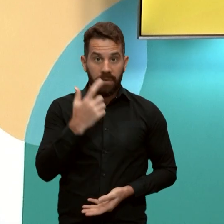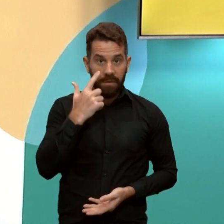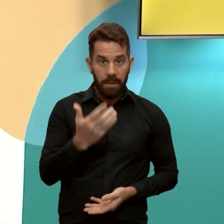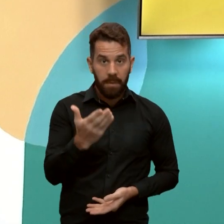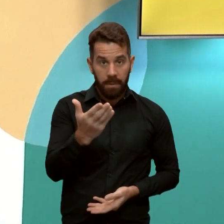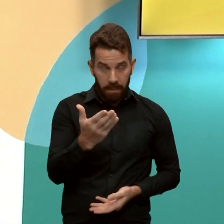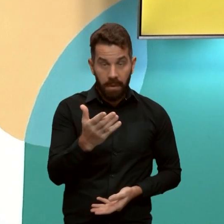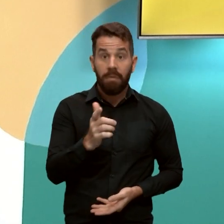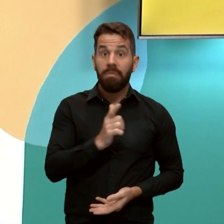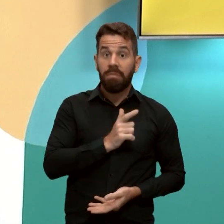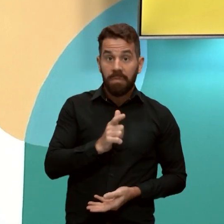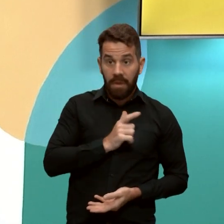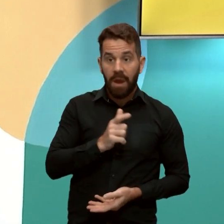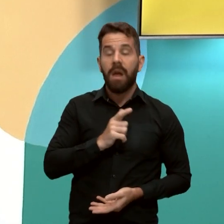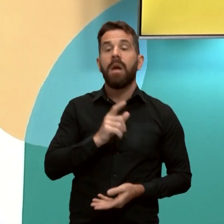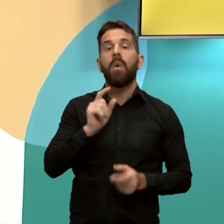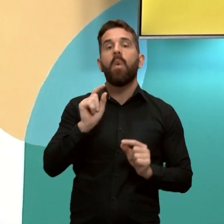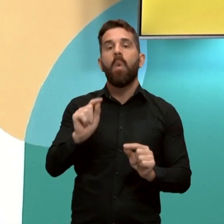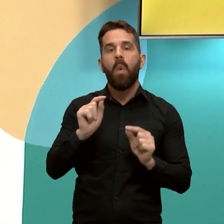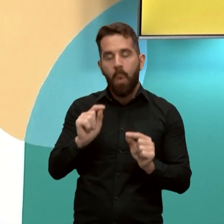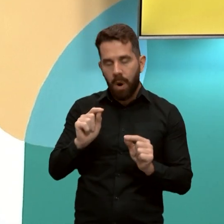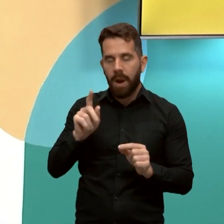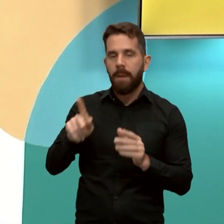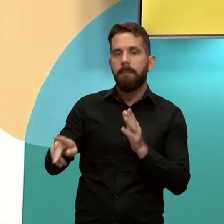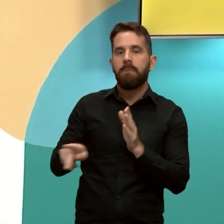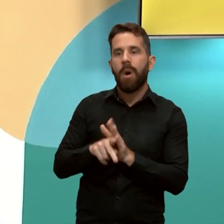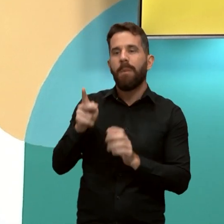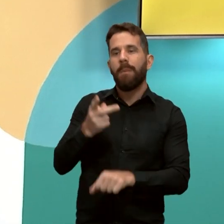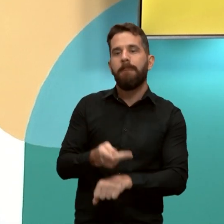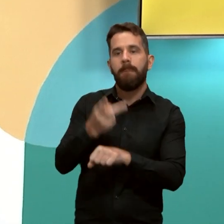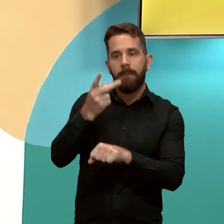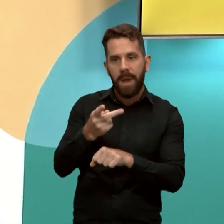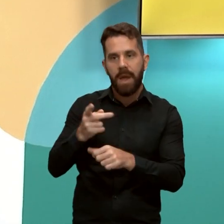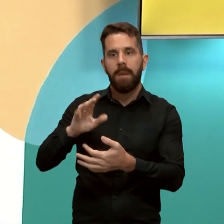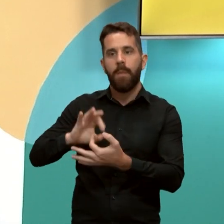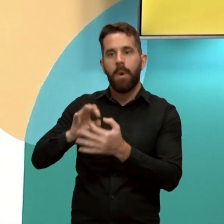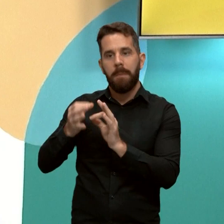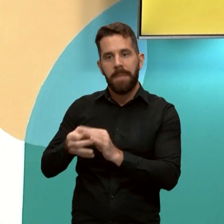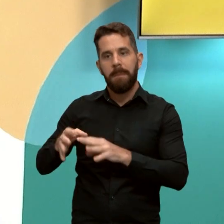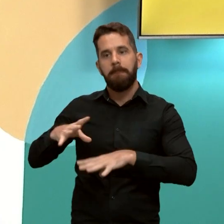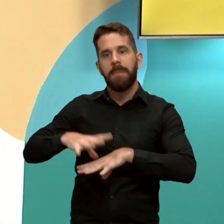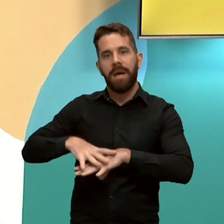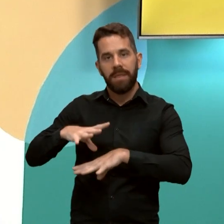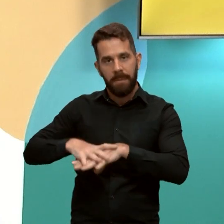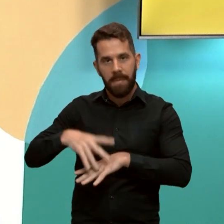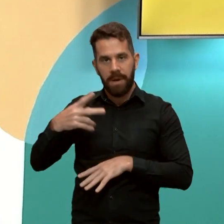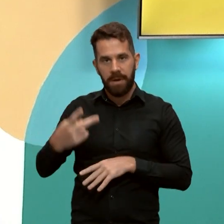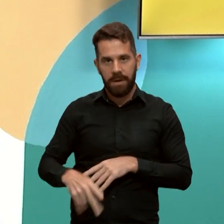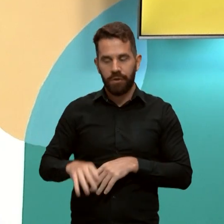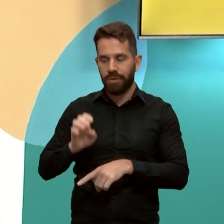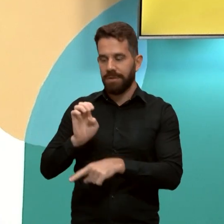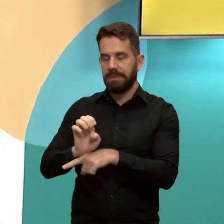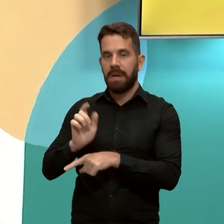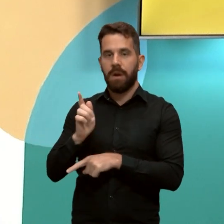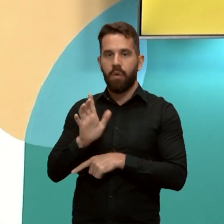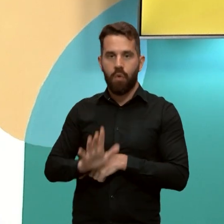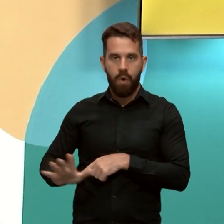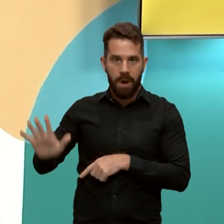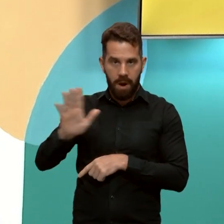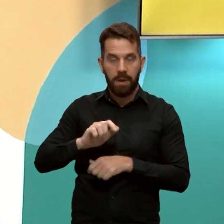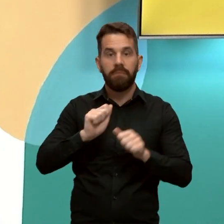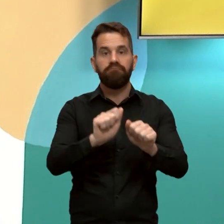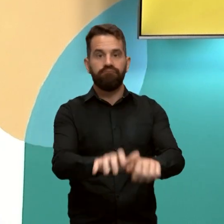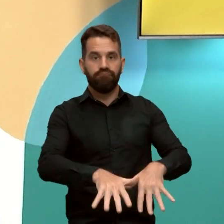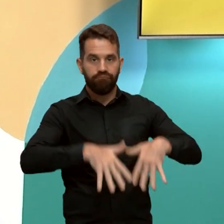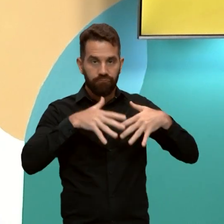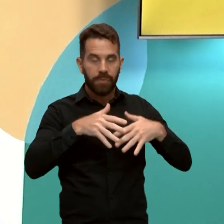Foi realizada uma cerimônia de premiação da Olimpíada de Matemática do Estado de Goiás. O evento foi realizado no anfiteatro da